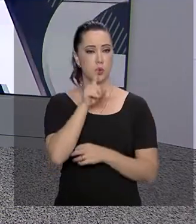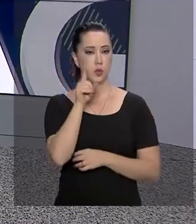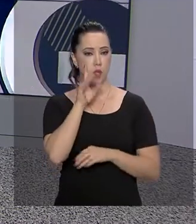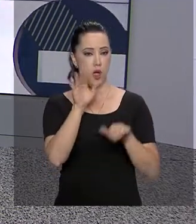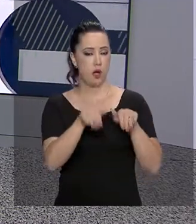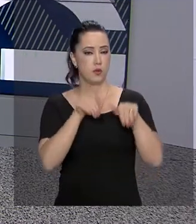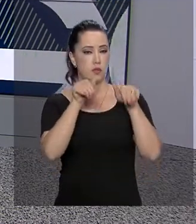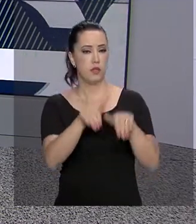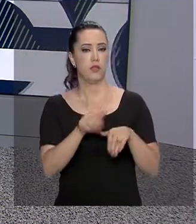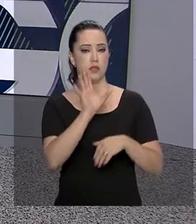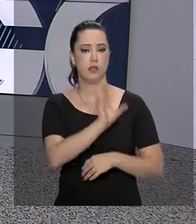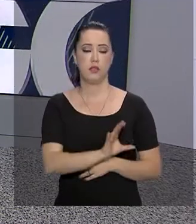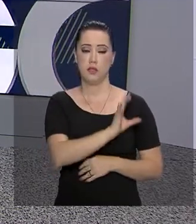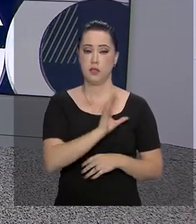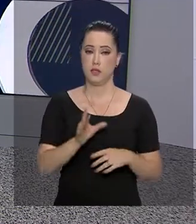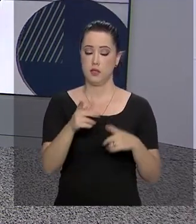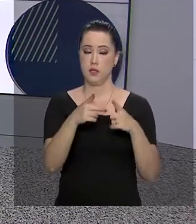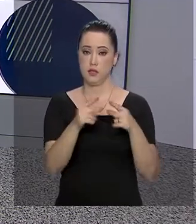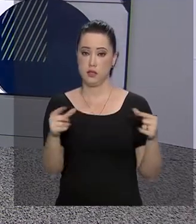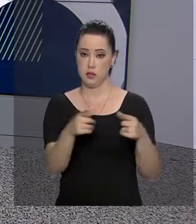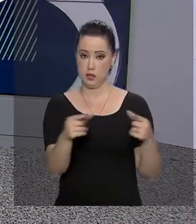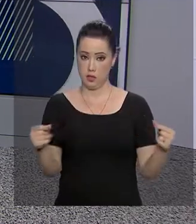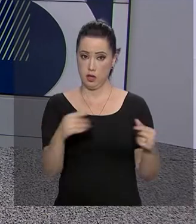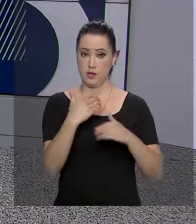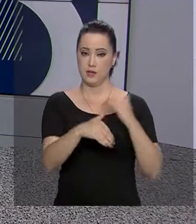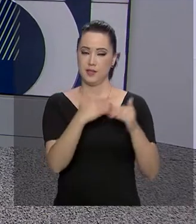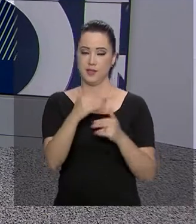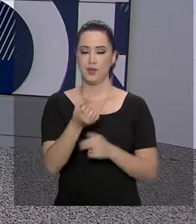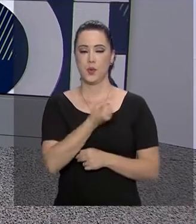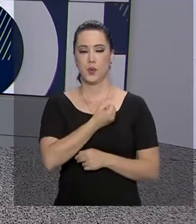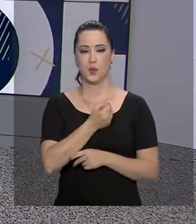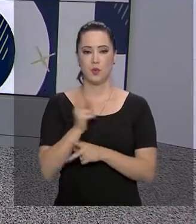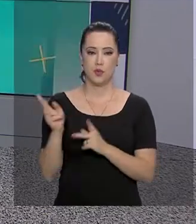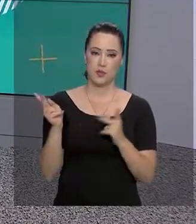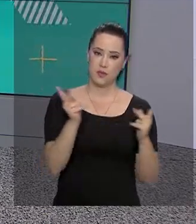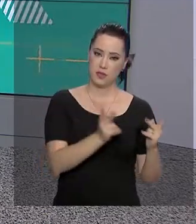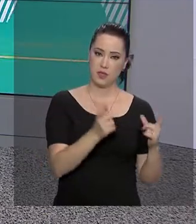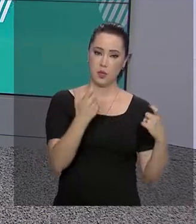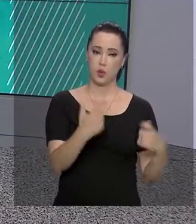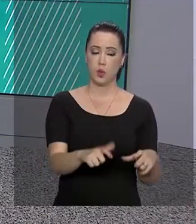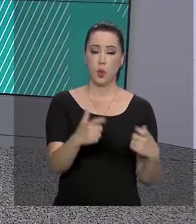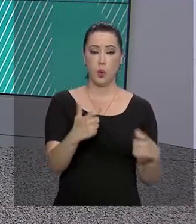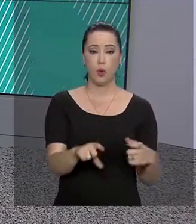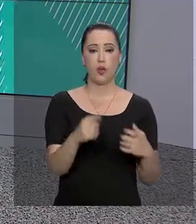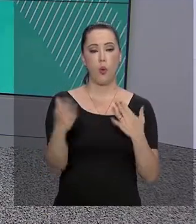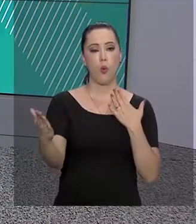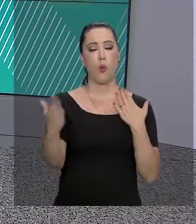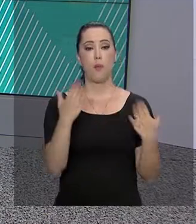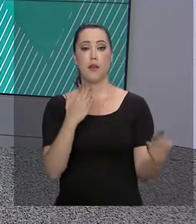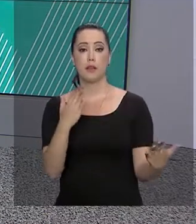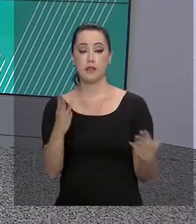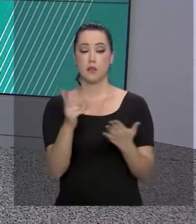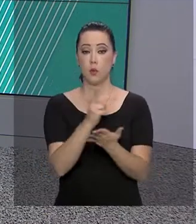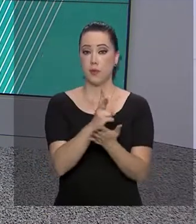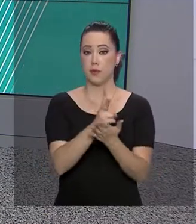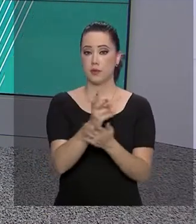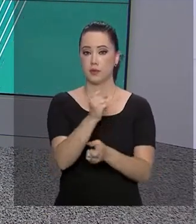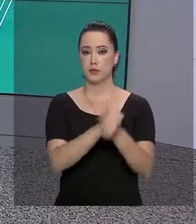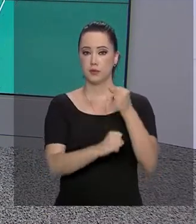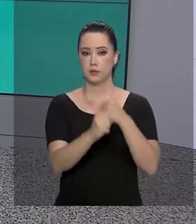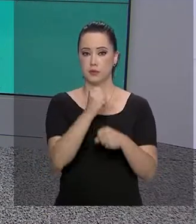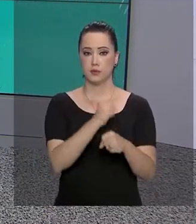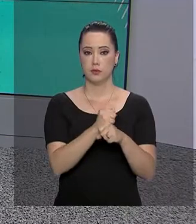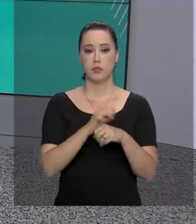canadenses e japoneses, cresceu o número de visitantes no Parque Nacional do Iguaçu, na comparação com o mesmo período do ano